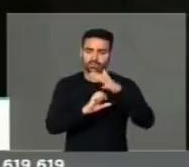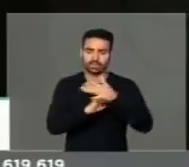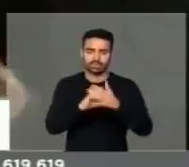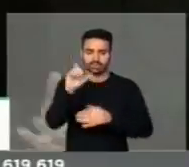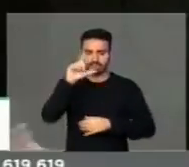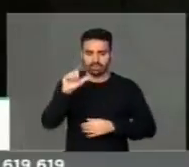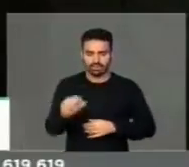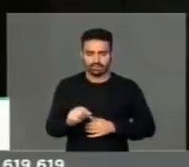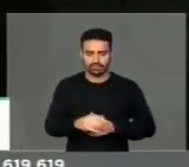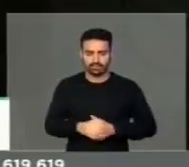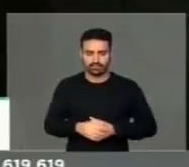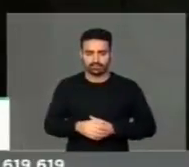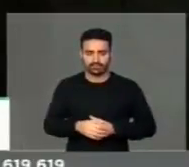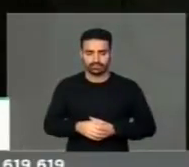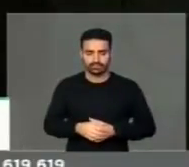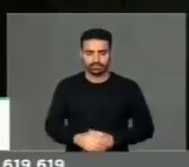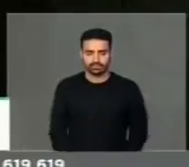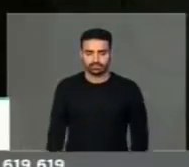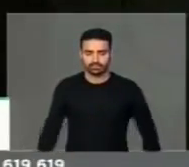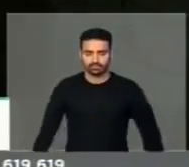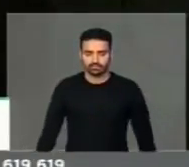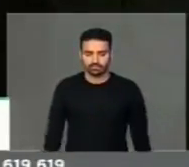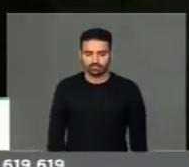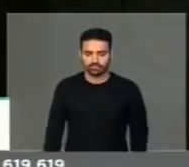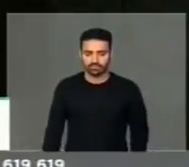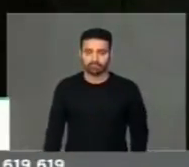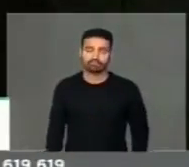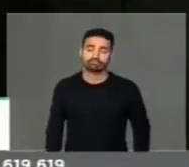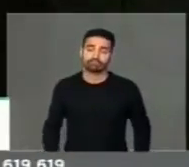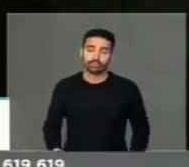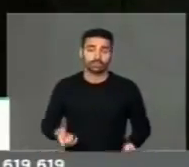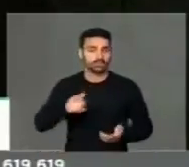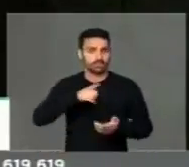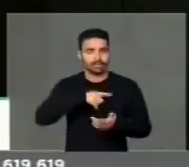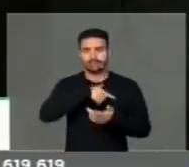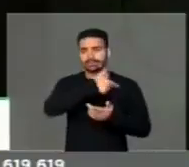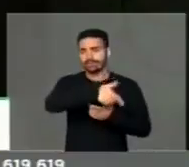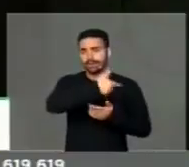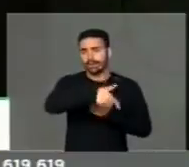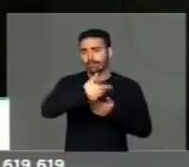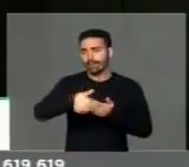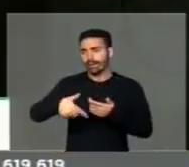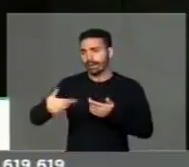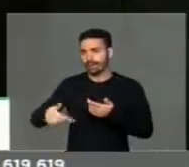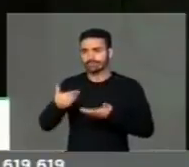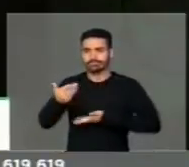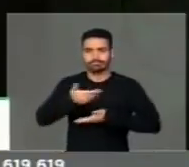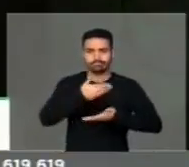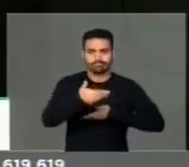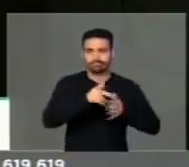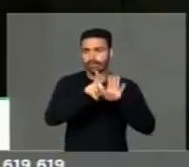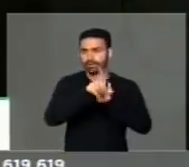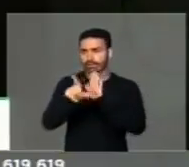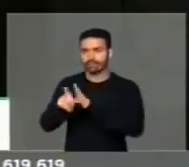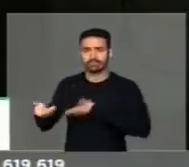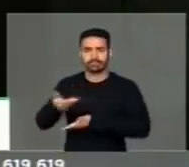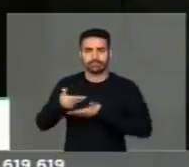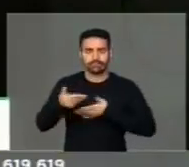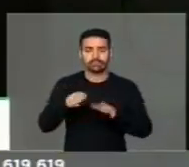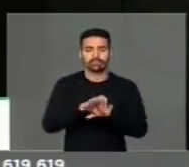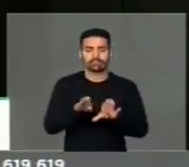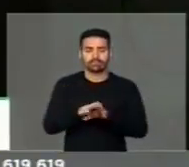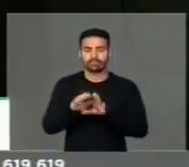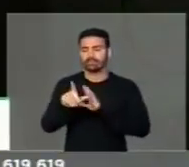Então, enfim, nós temos N trabalhos, intercâmbios legislativos também, com a própria Lei